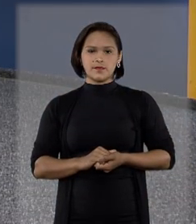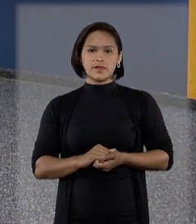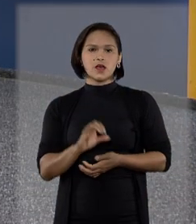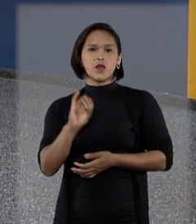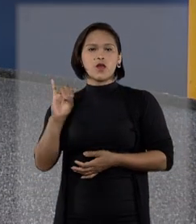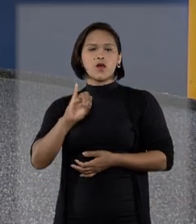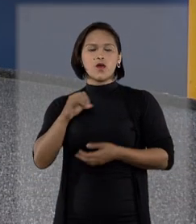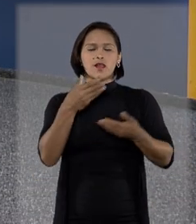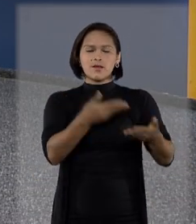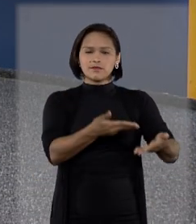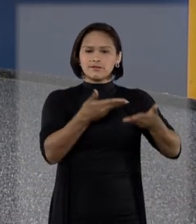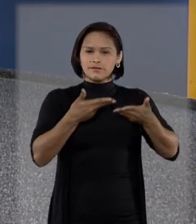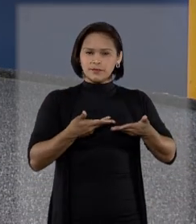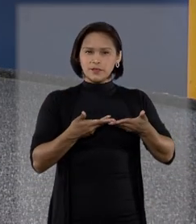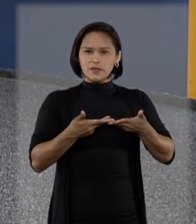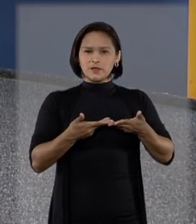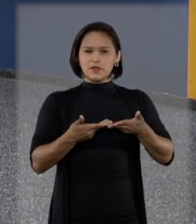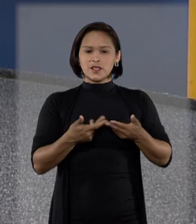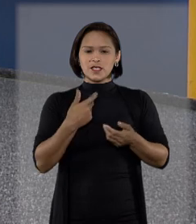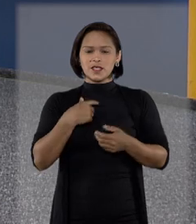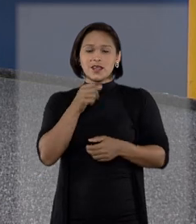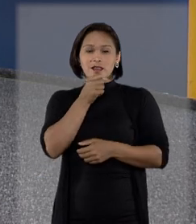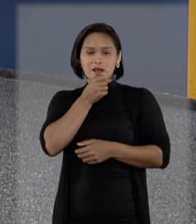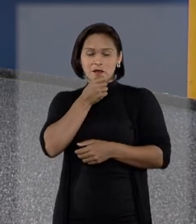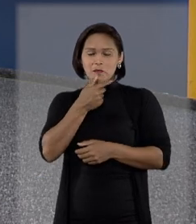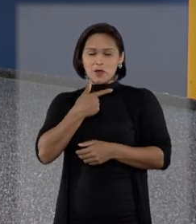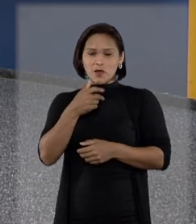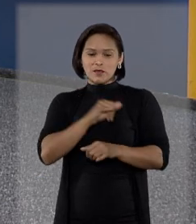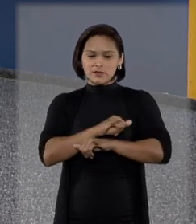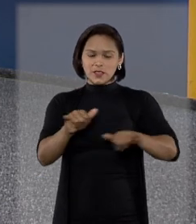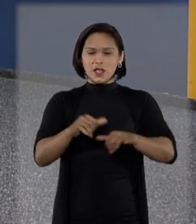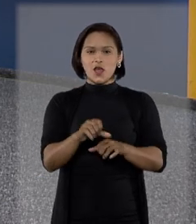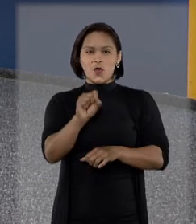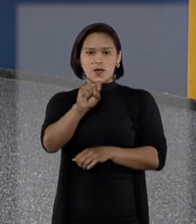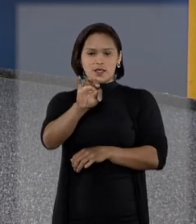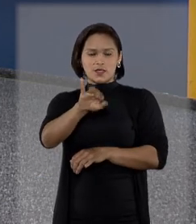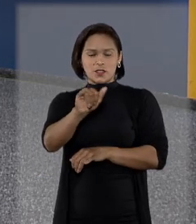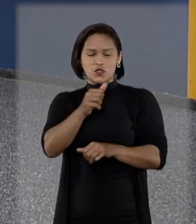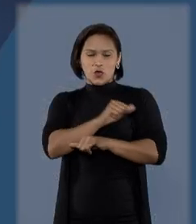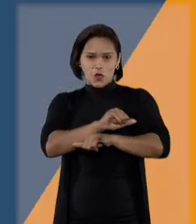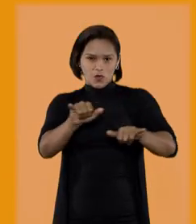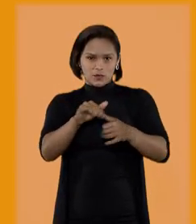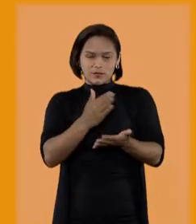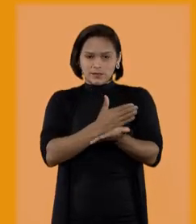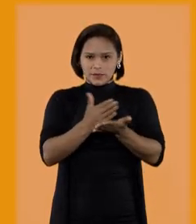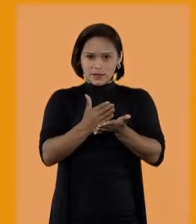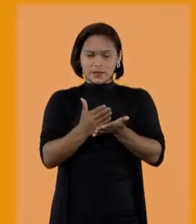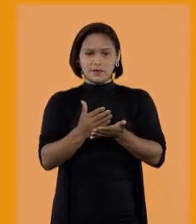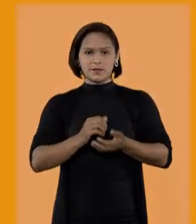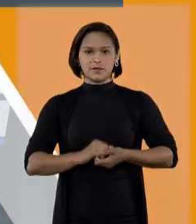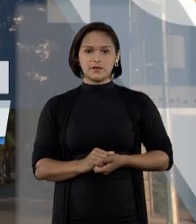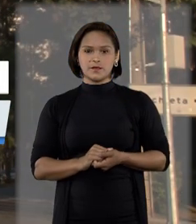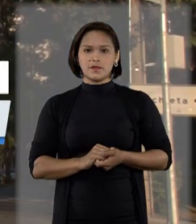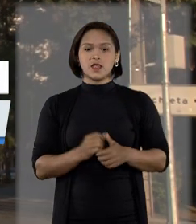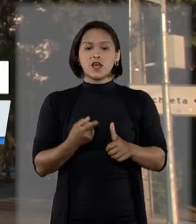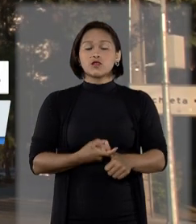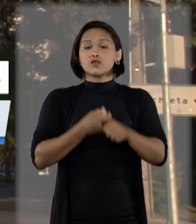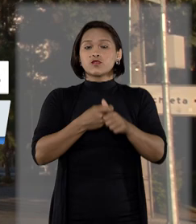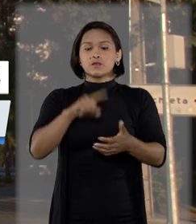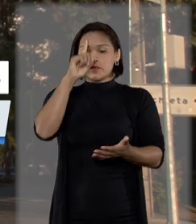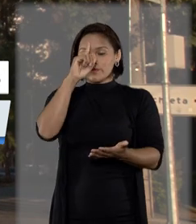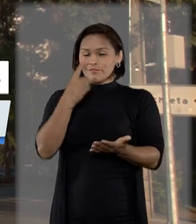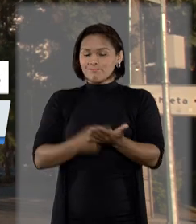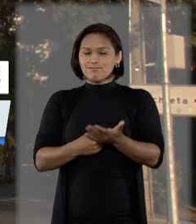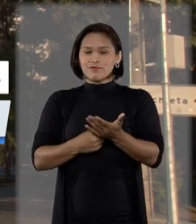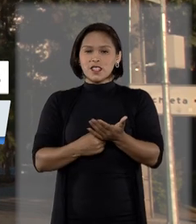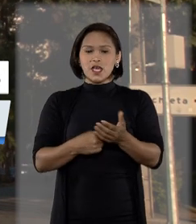Olá, seja muito bem-vindo. Eu sou Kátia Gomes e o STJ Notícias está no ar. Suspensa a